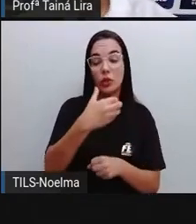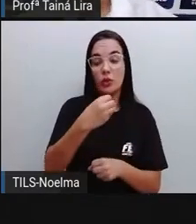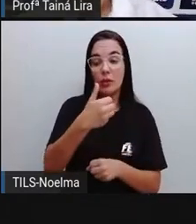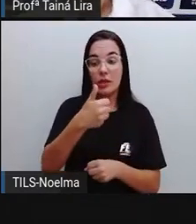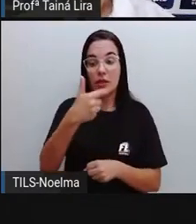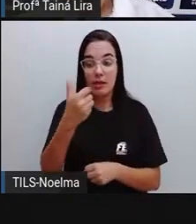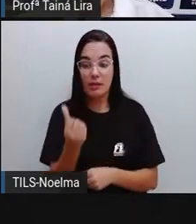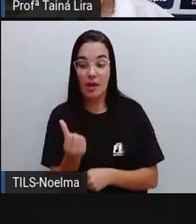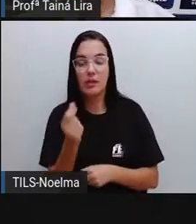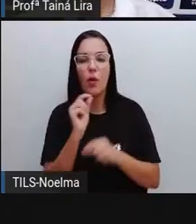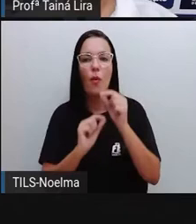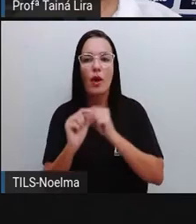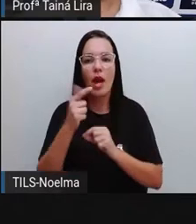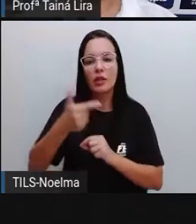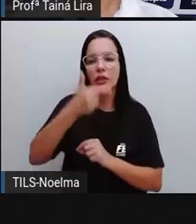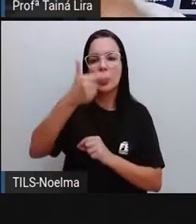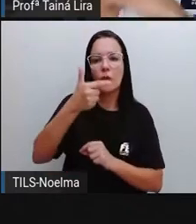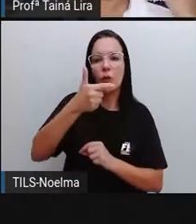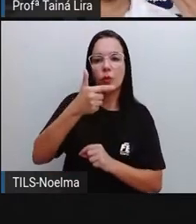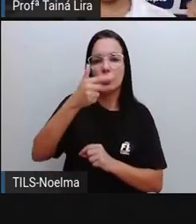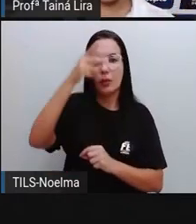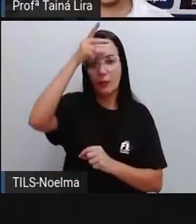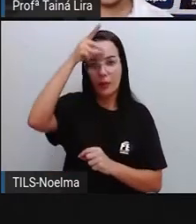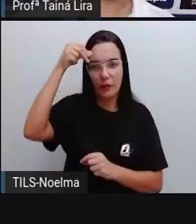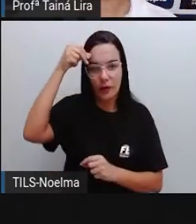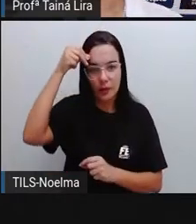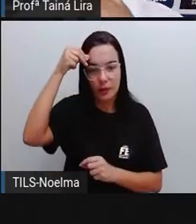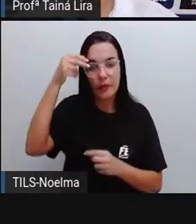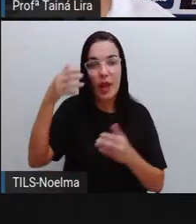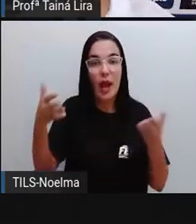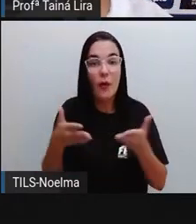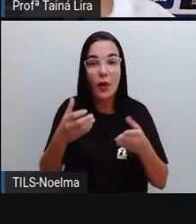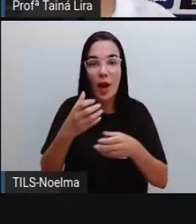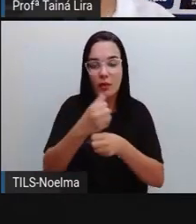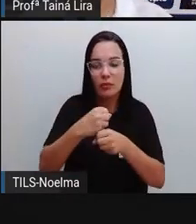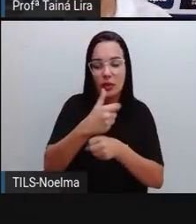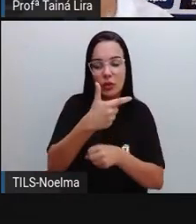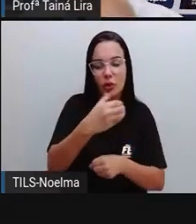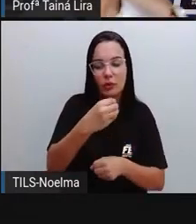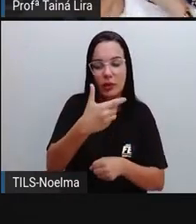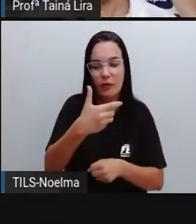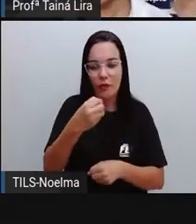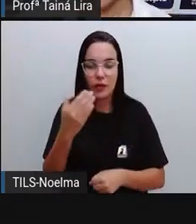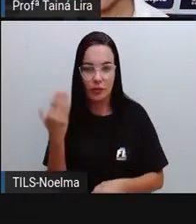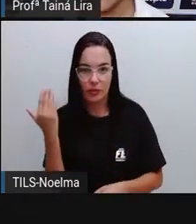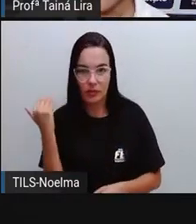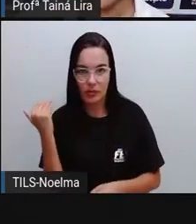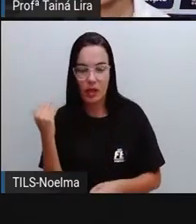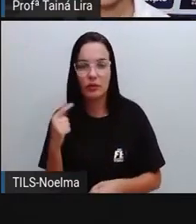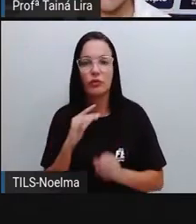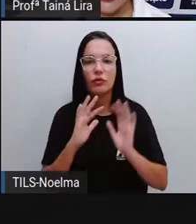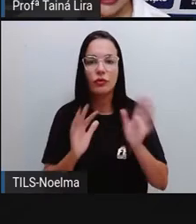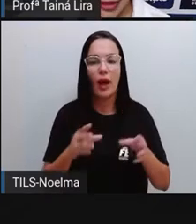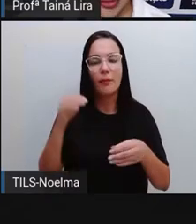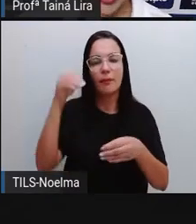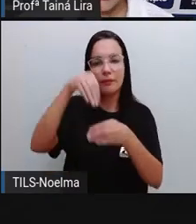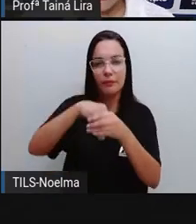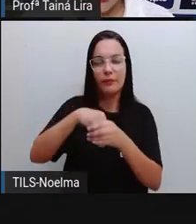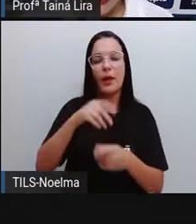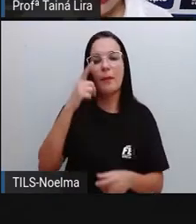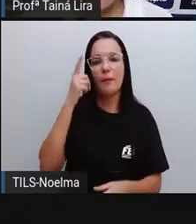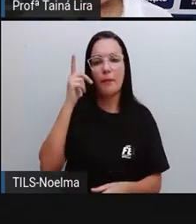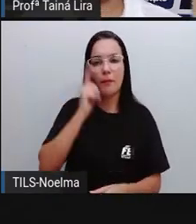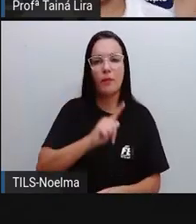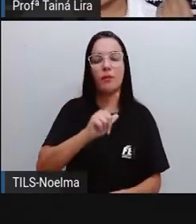como vice-prefeito e no ano de 2020 ele já concorreu como prefeito,